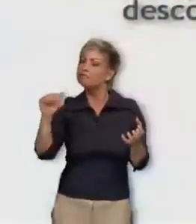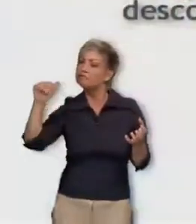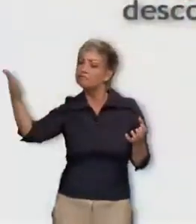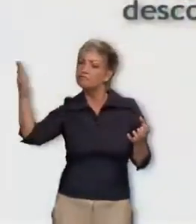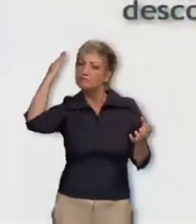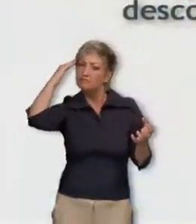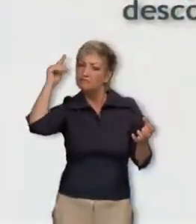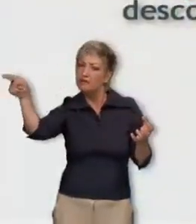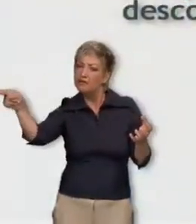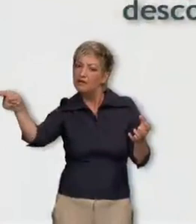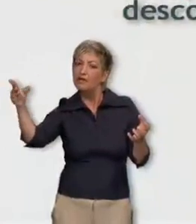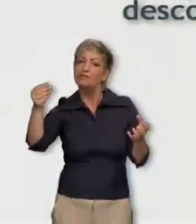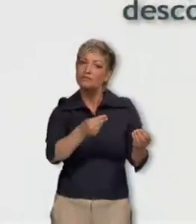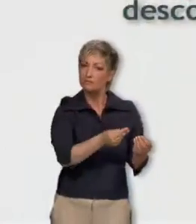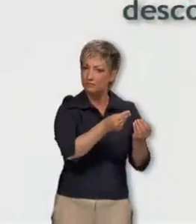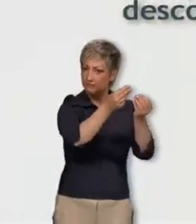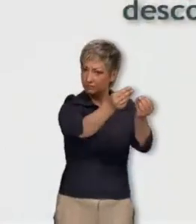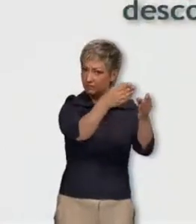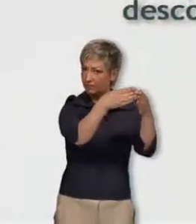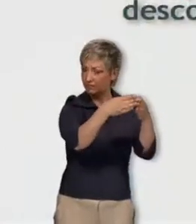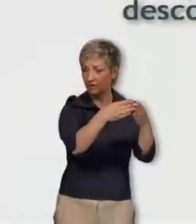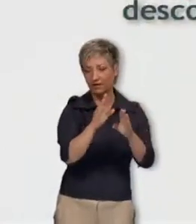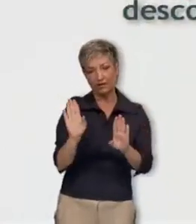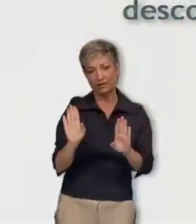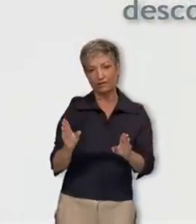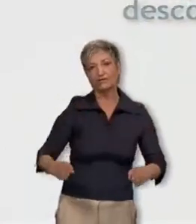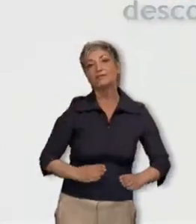Não leve a bordo objetos de desconhecidos.